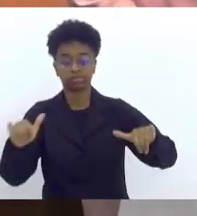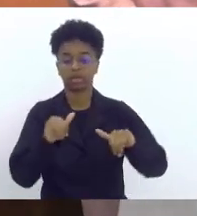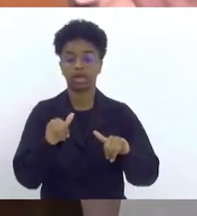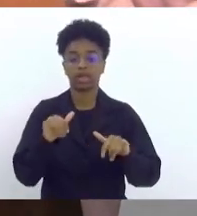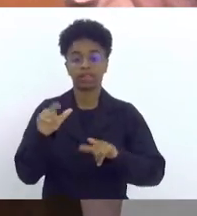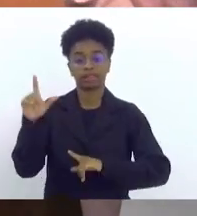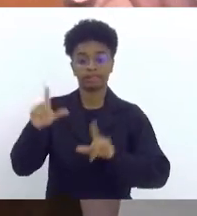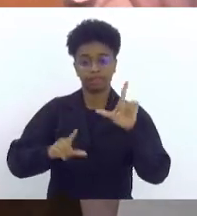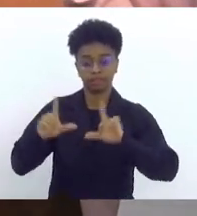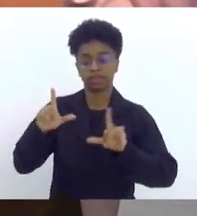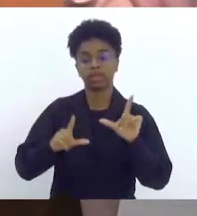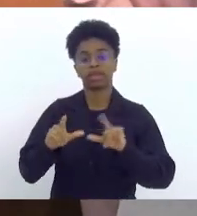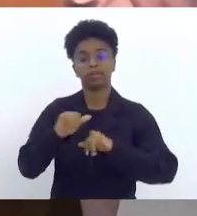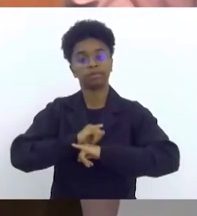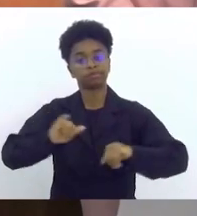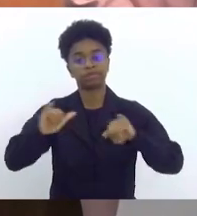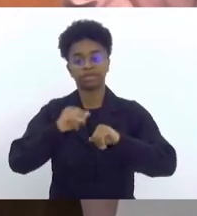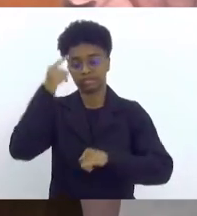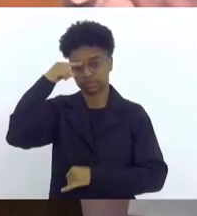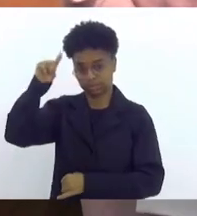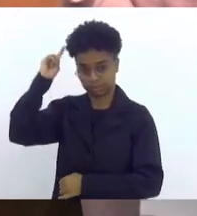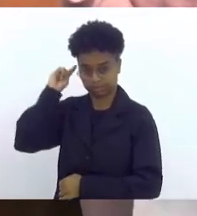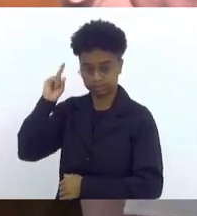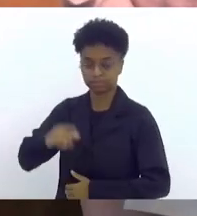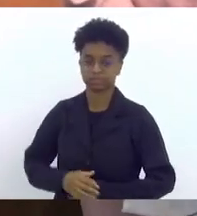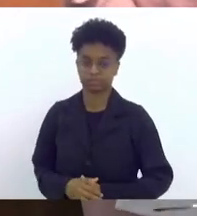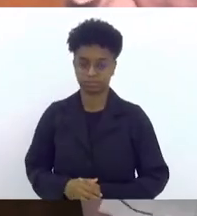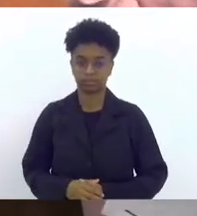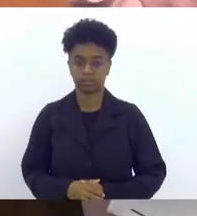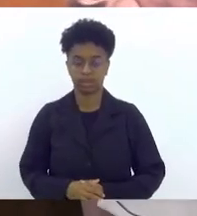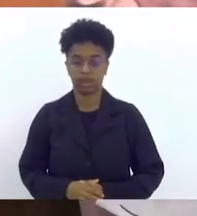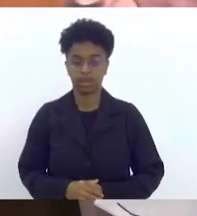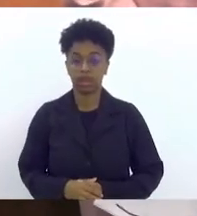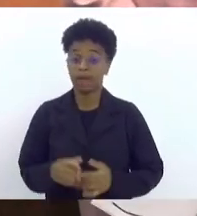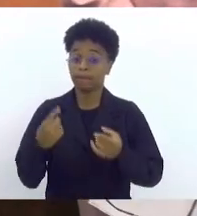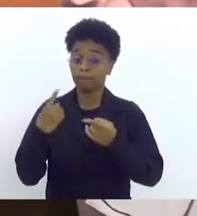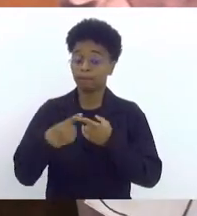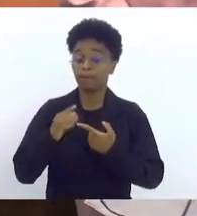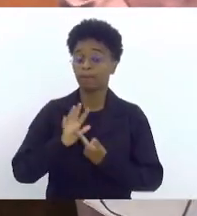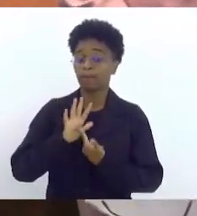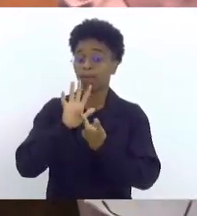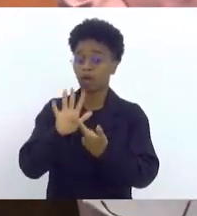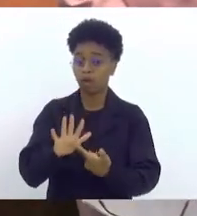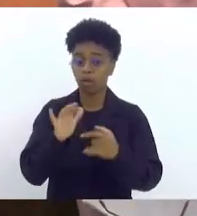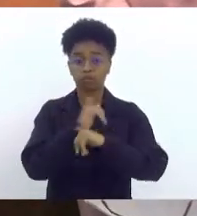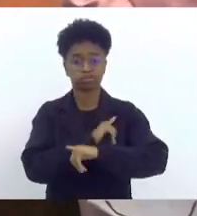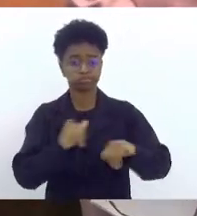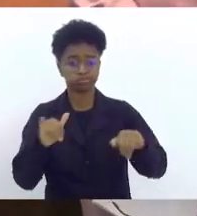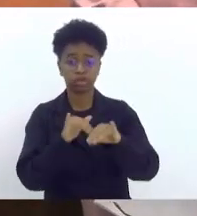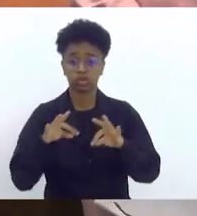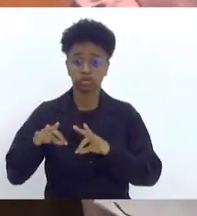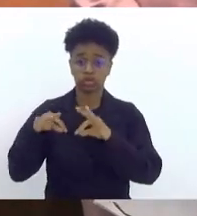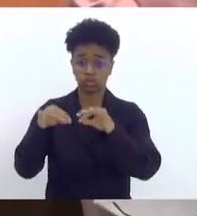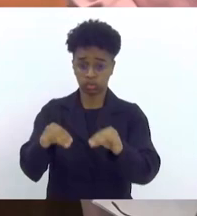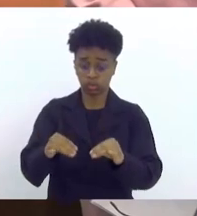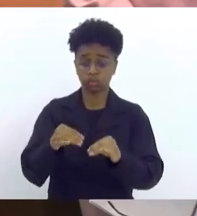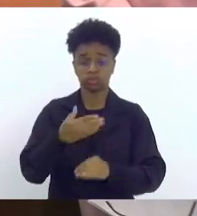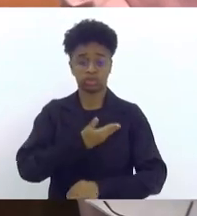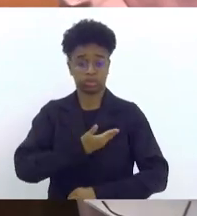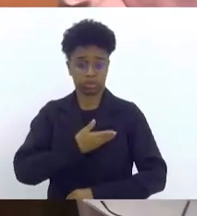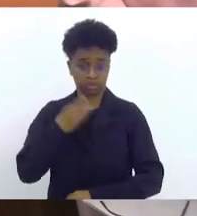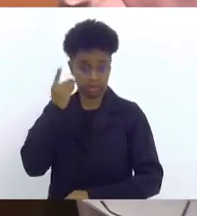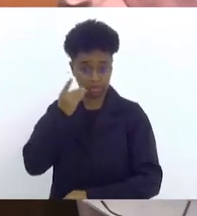imprensa no último final de semana. Haja vista a manifestação de todos os colegas no grupo de deputados,